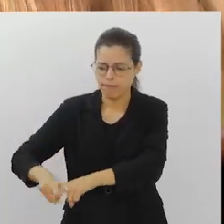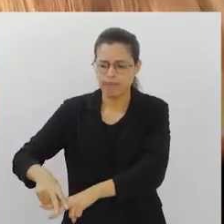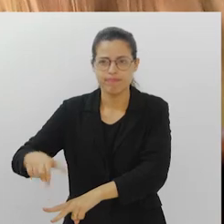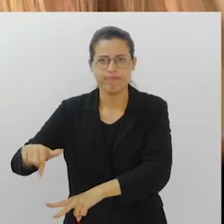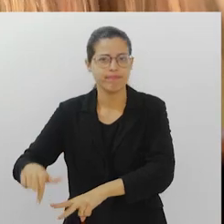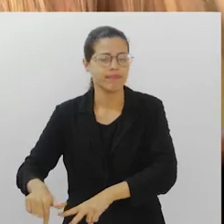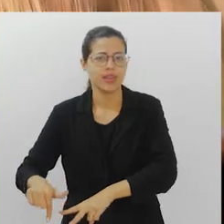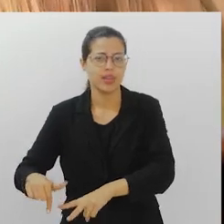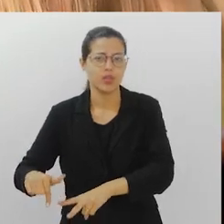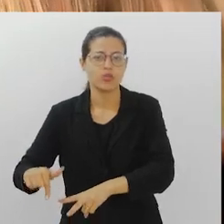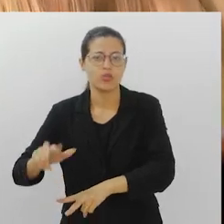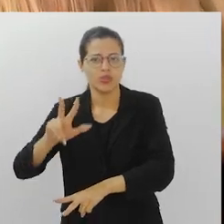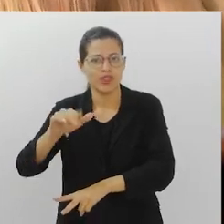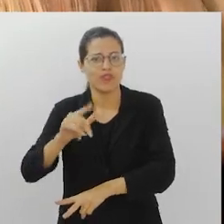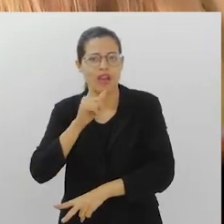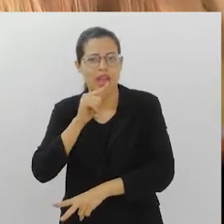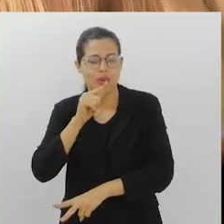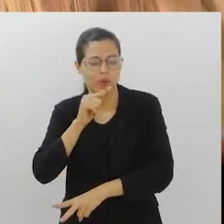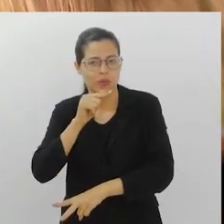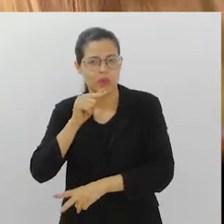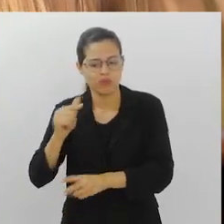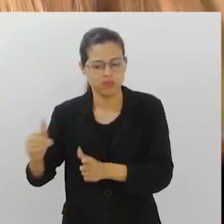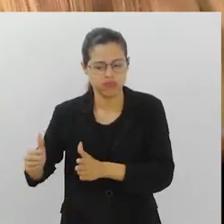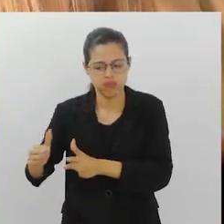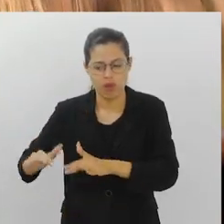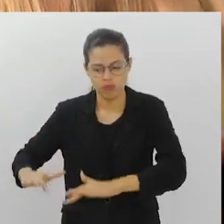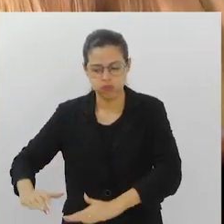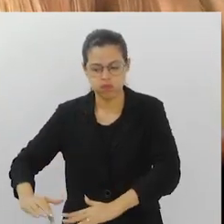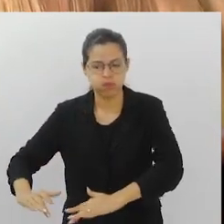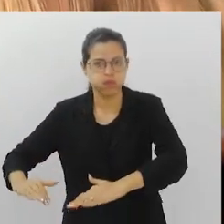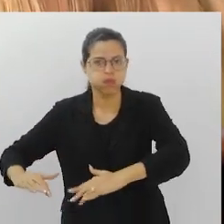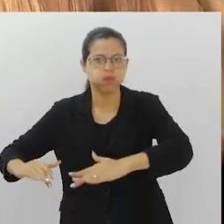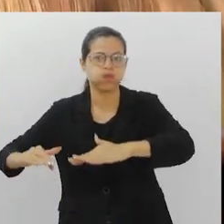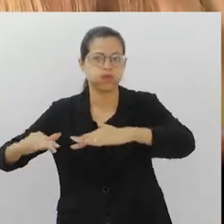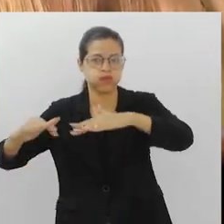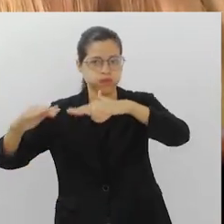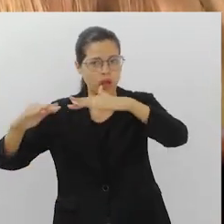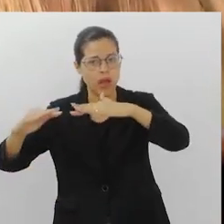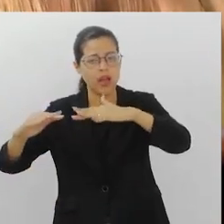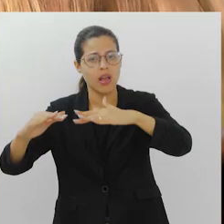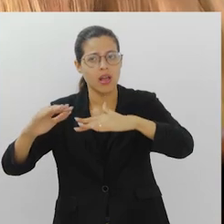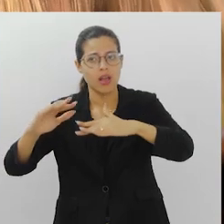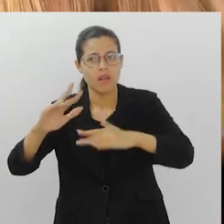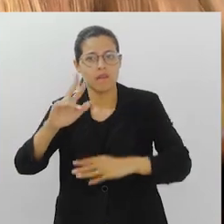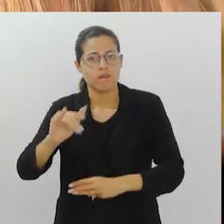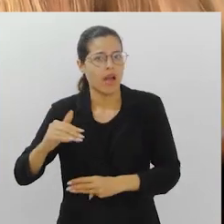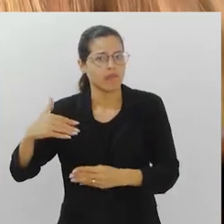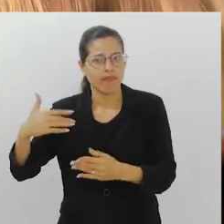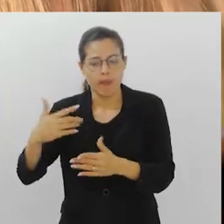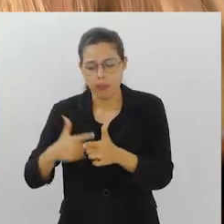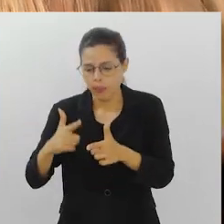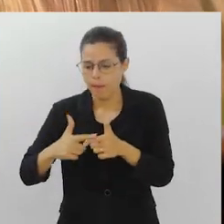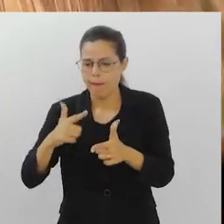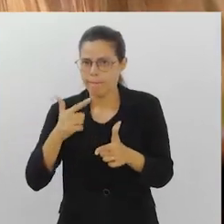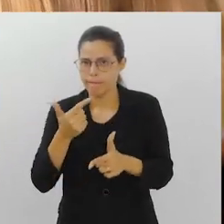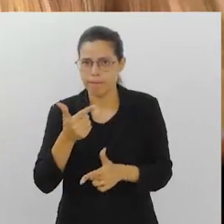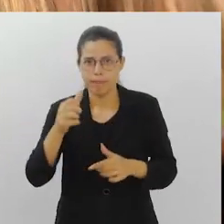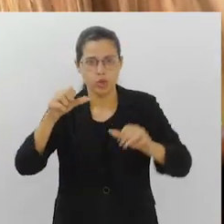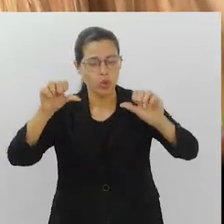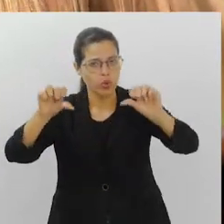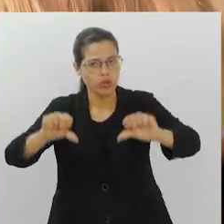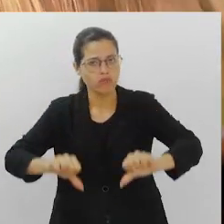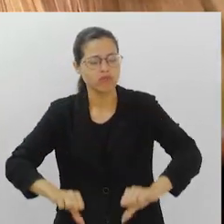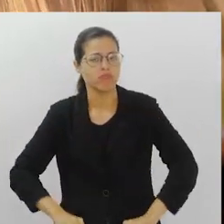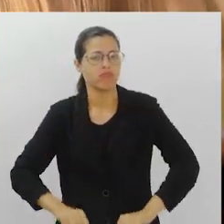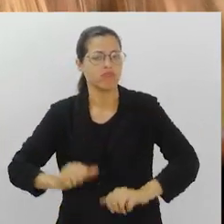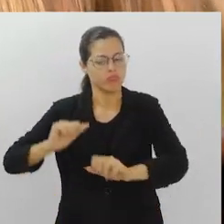determinado momento e o rio vai transbordar em um determinado ponto e aquilo vai virando uma bola de neve que